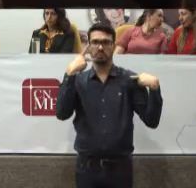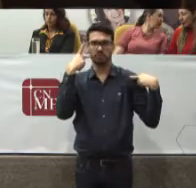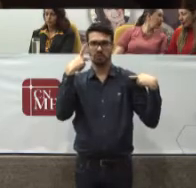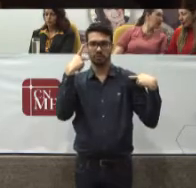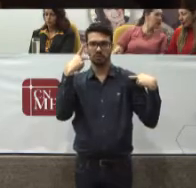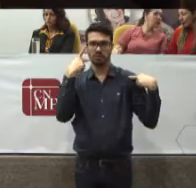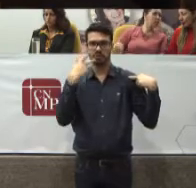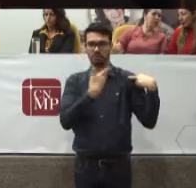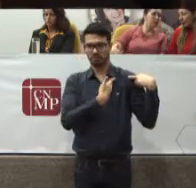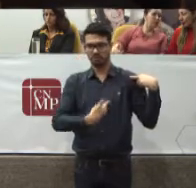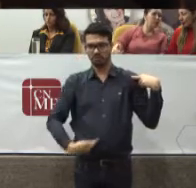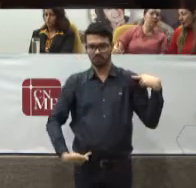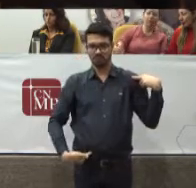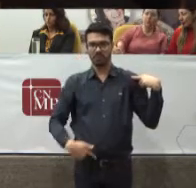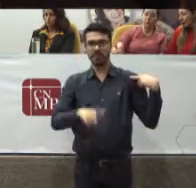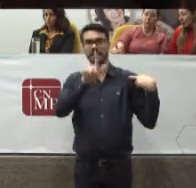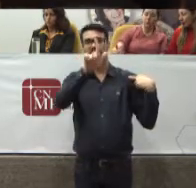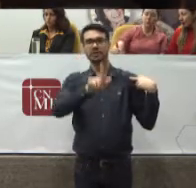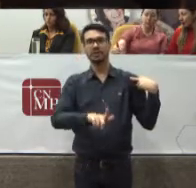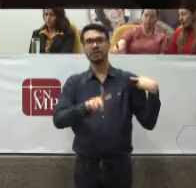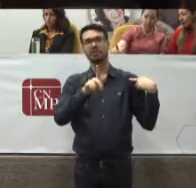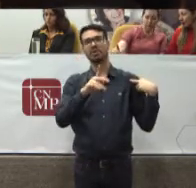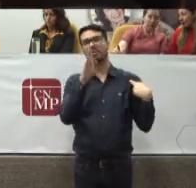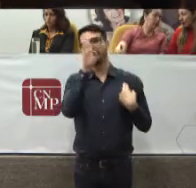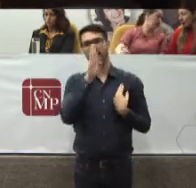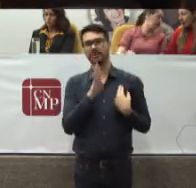Gestor No Brasil É